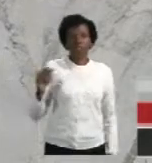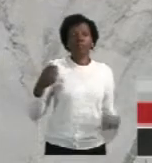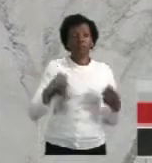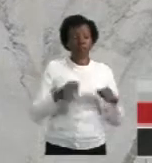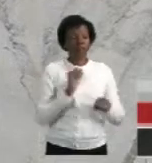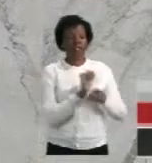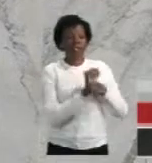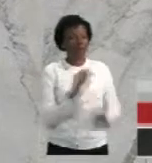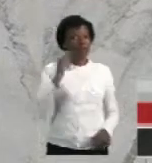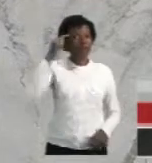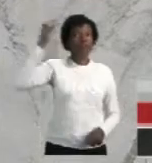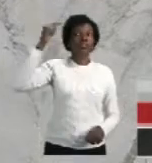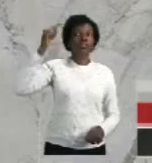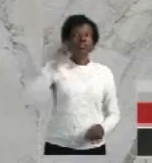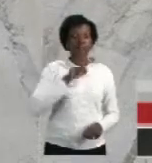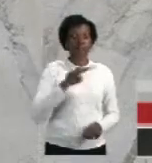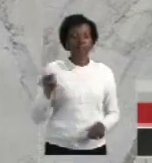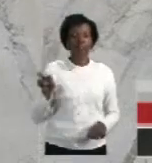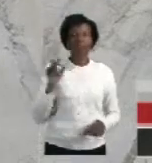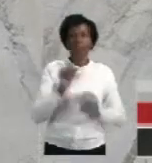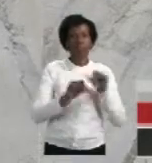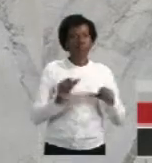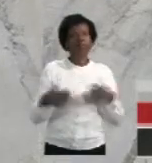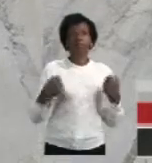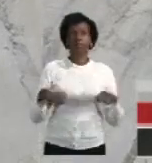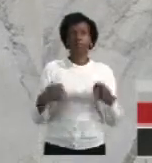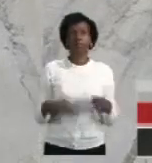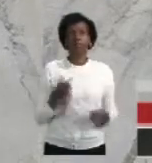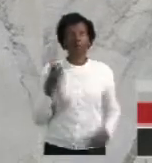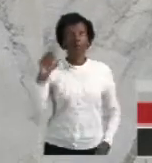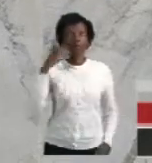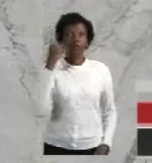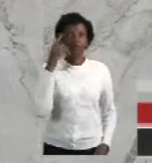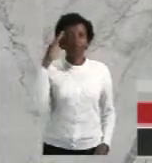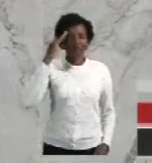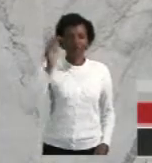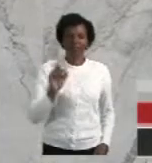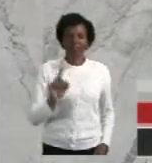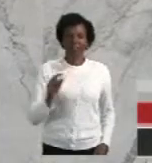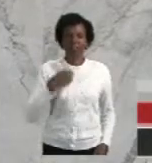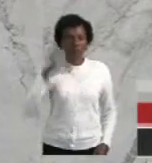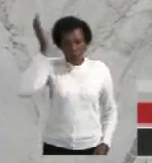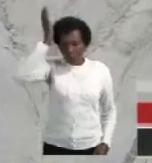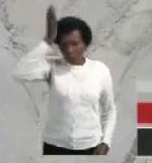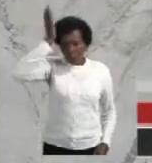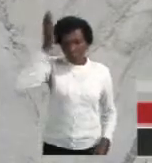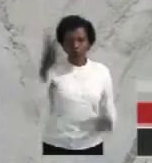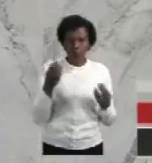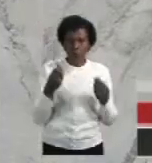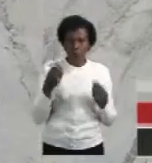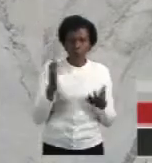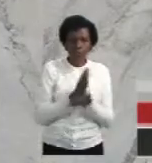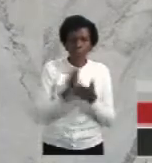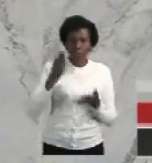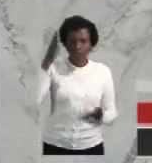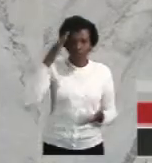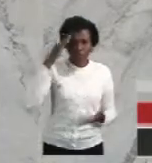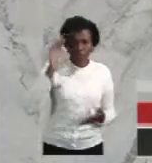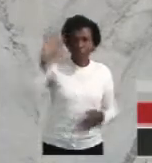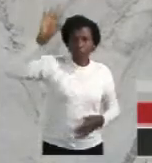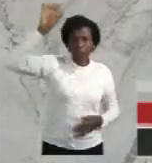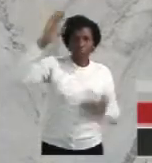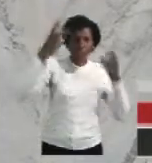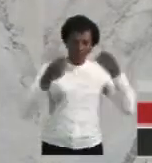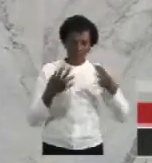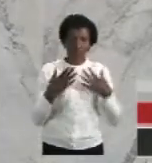consciência e ver que tem que mudar. Outra coisa, deputados, que eu não entendo. Eu sou muito burro. Se alguém souber, levanta a e me explica, por favor.